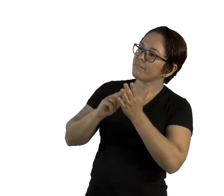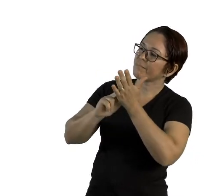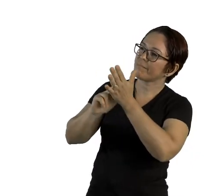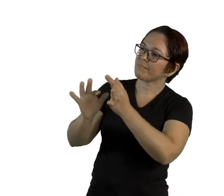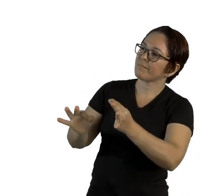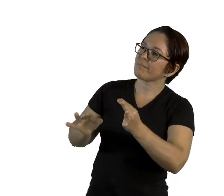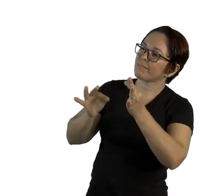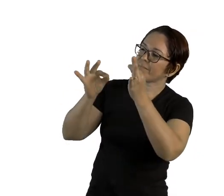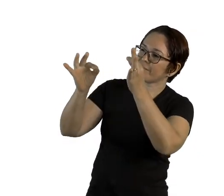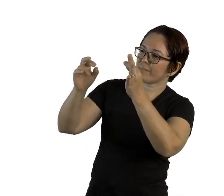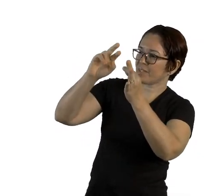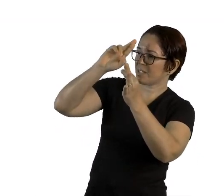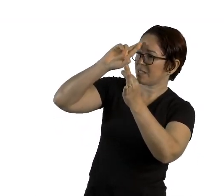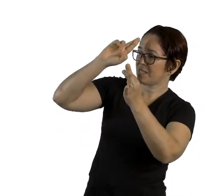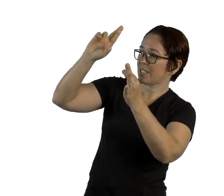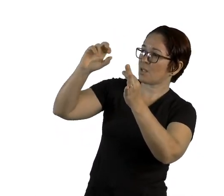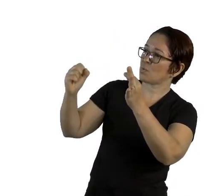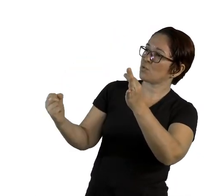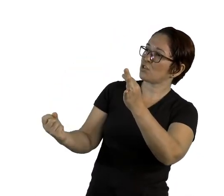Senhor gigante